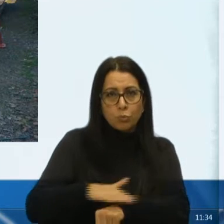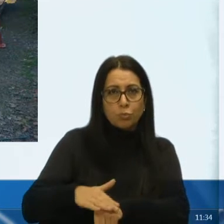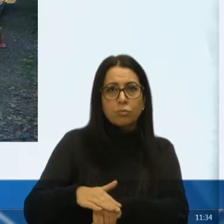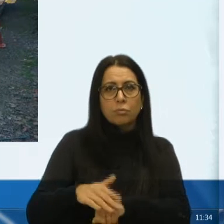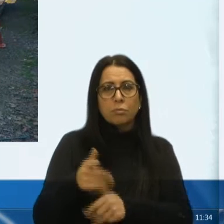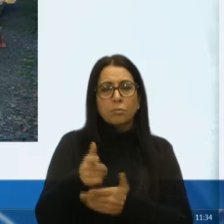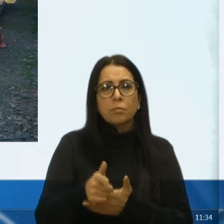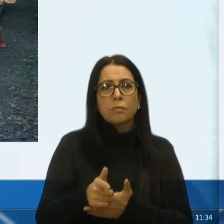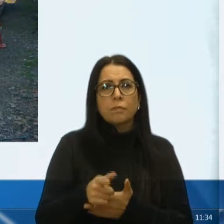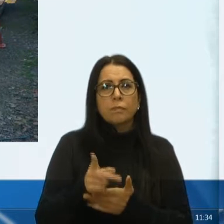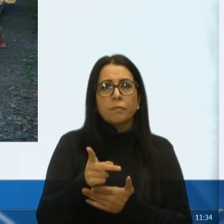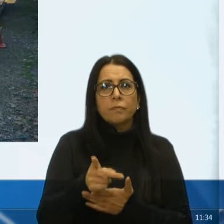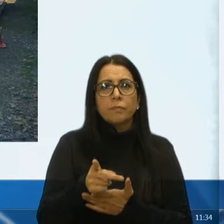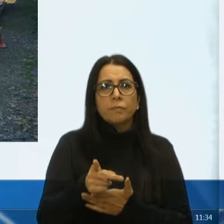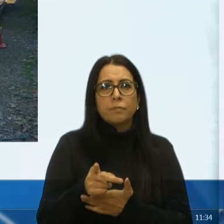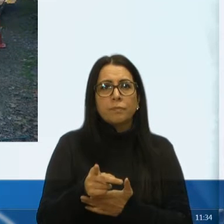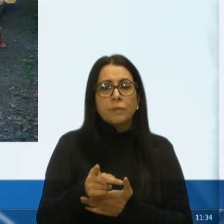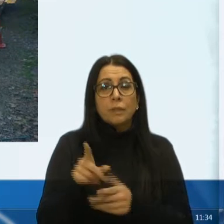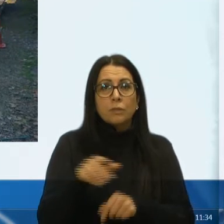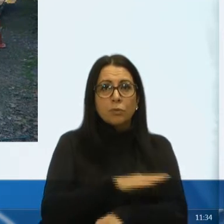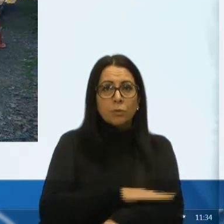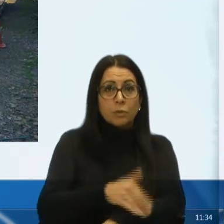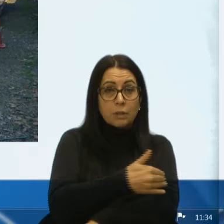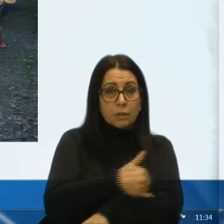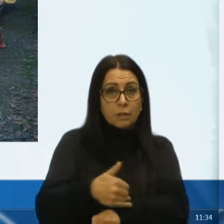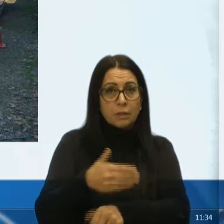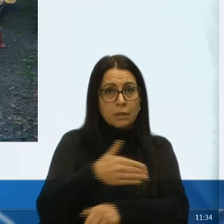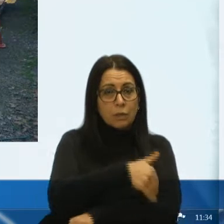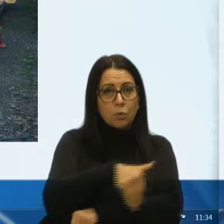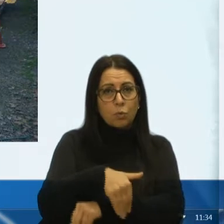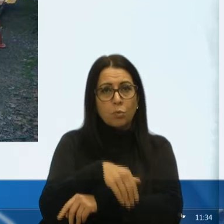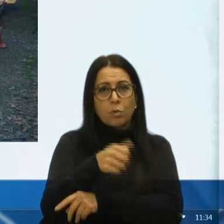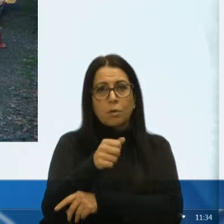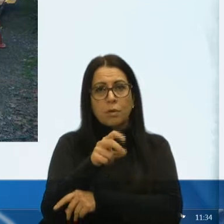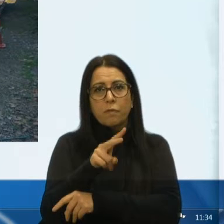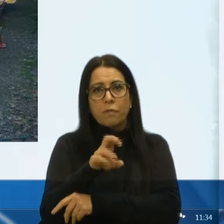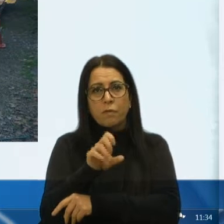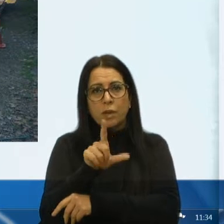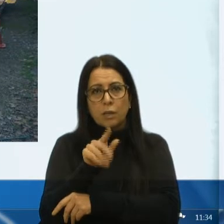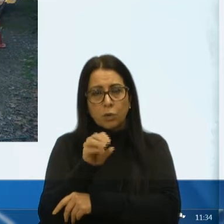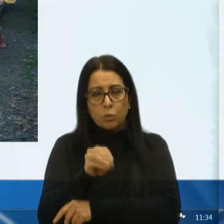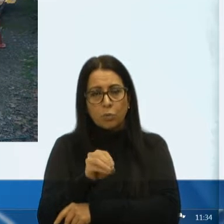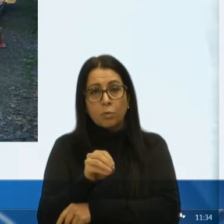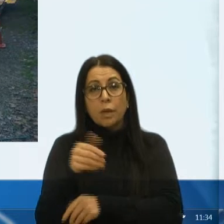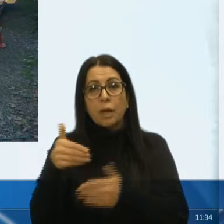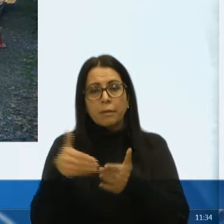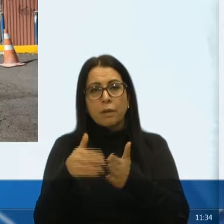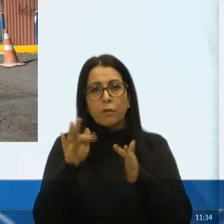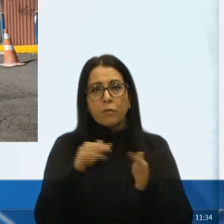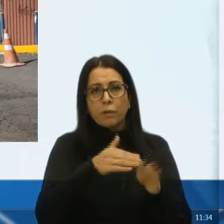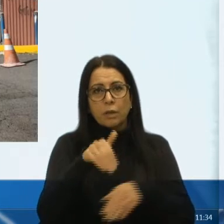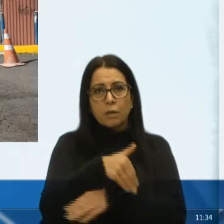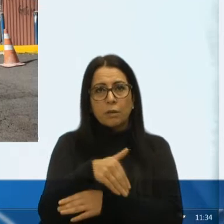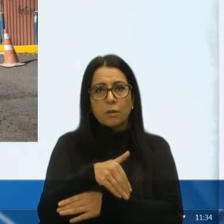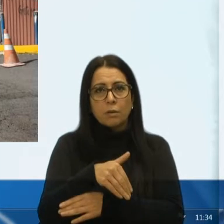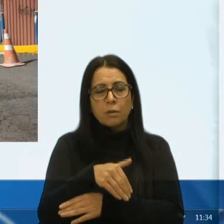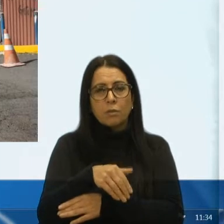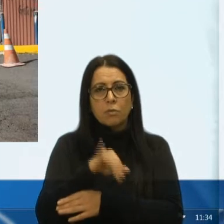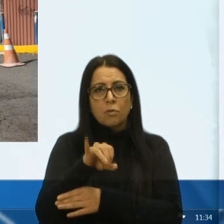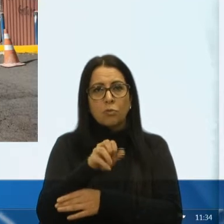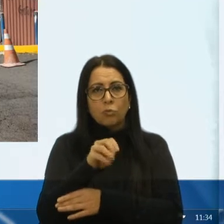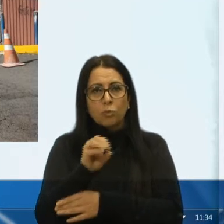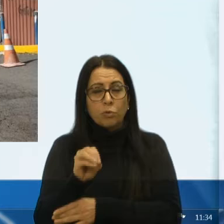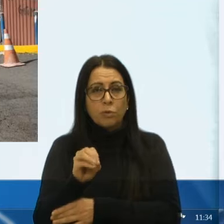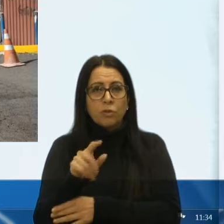extensão do, a extensão desde a rua Avelino de Jacomete, até o final da rua João Francisco Machado,